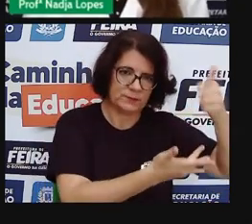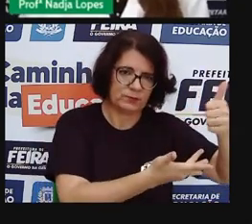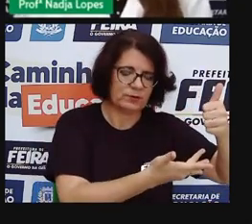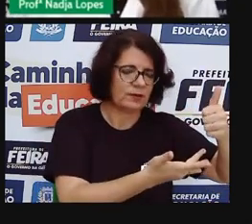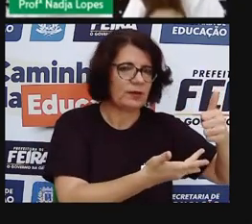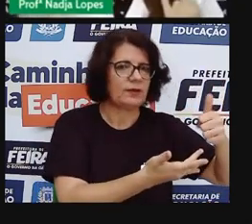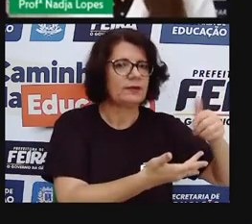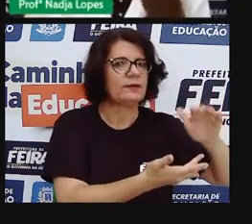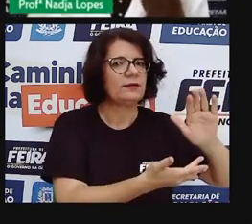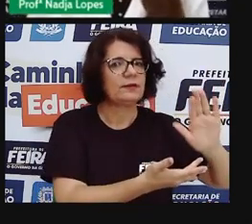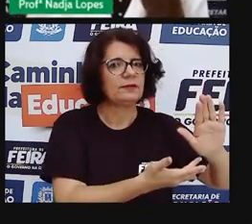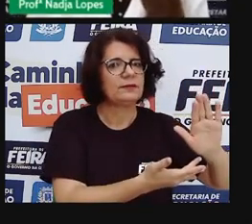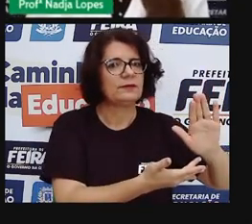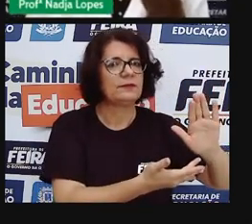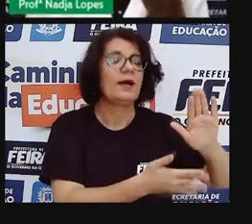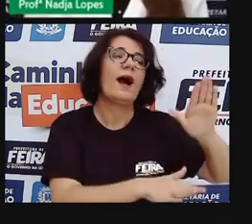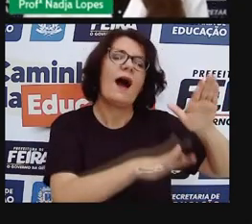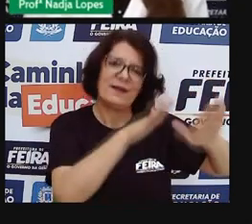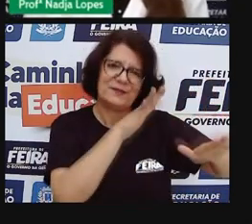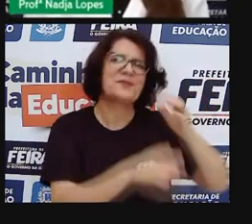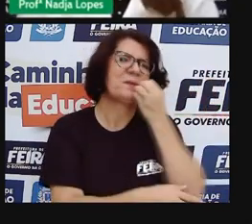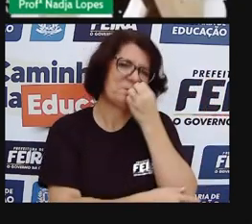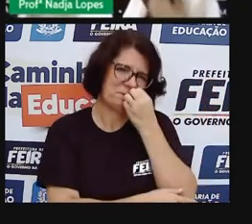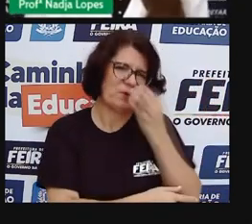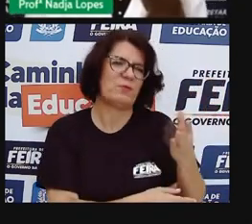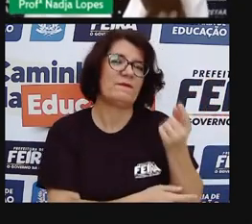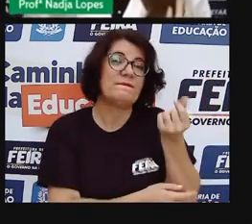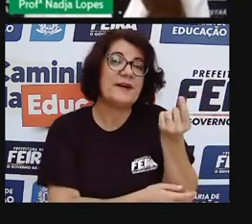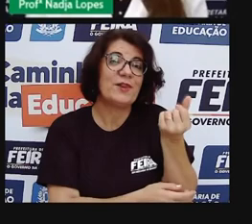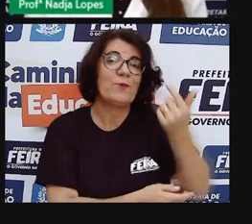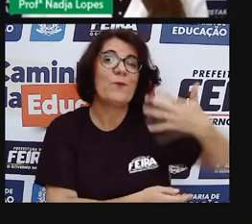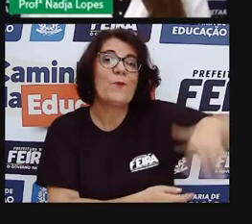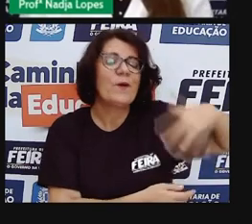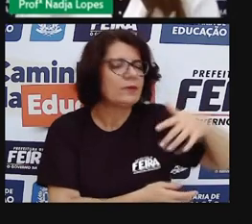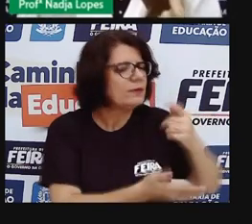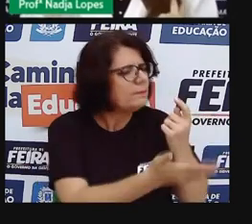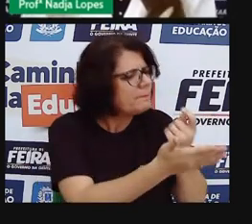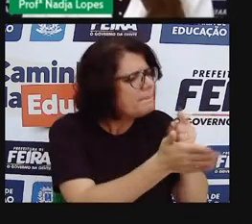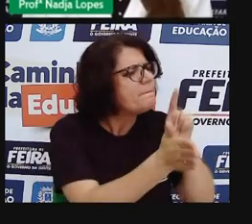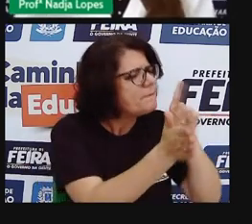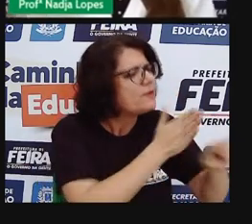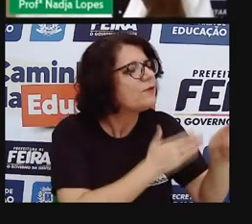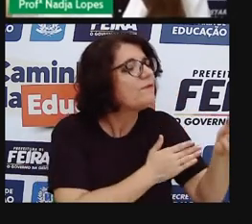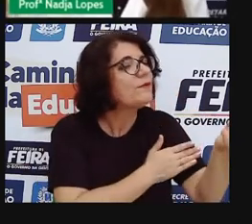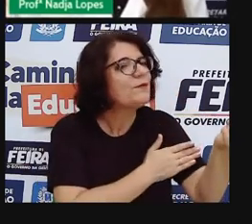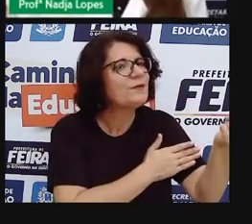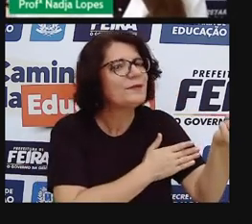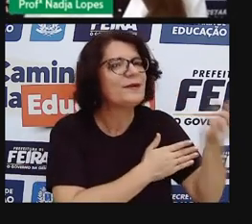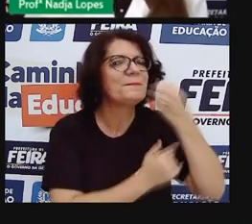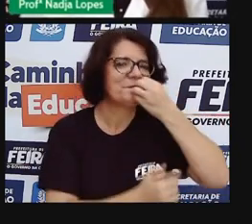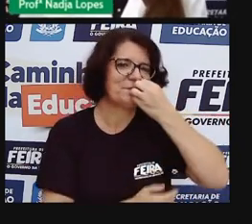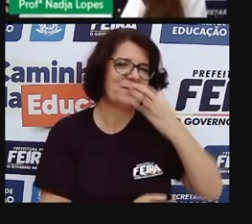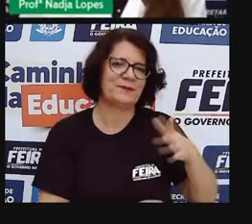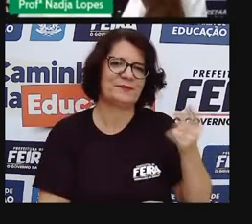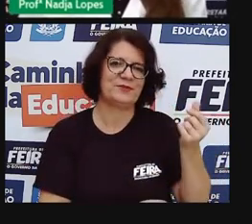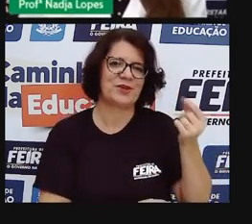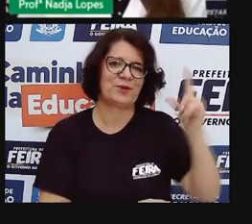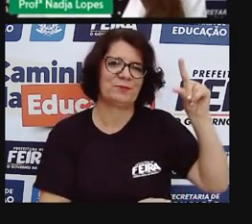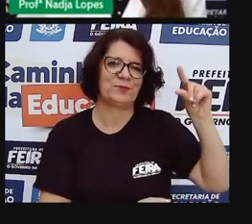é, mas muitas vezes é, tem um custo, né, mais acessível do que grandes